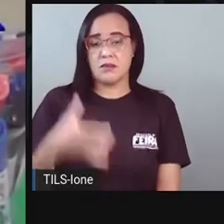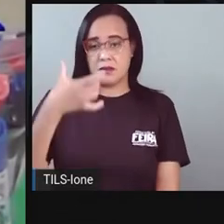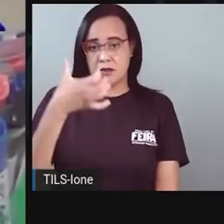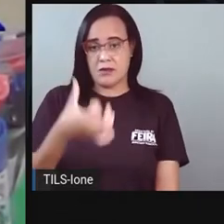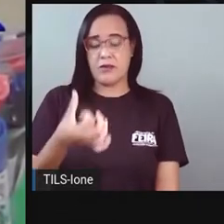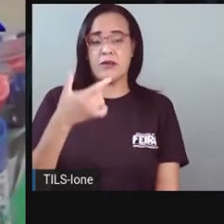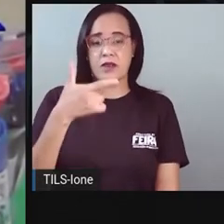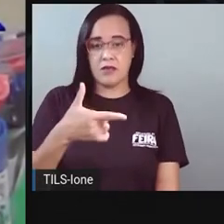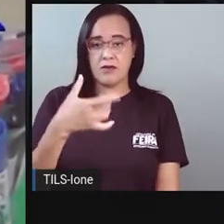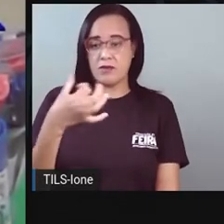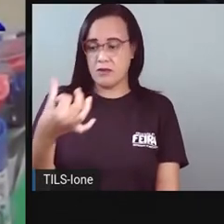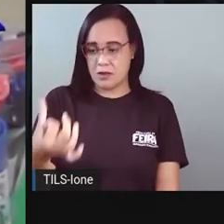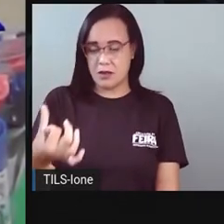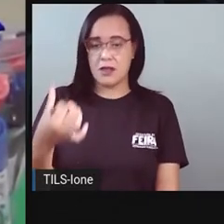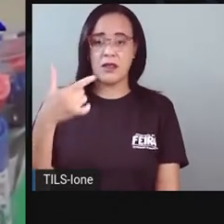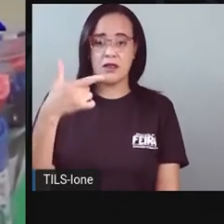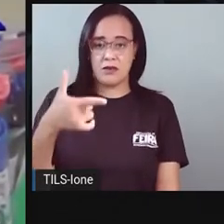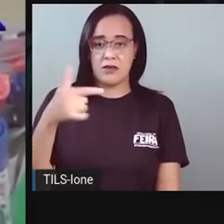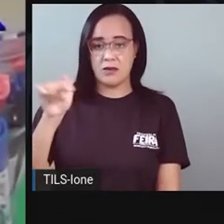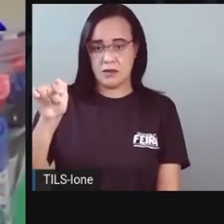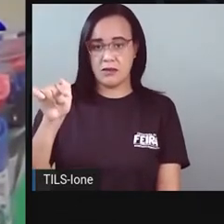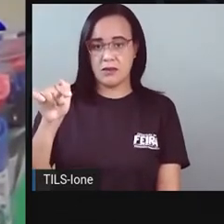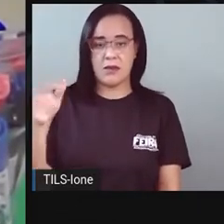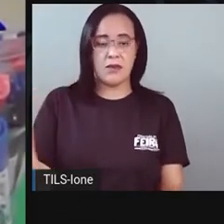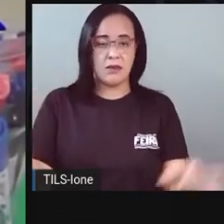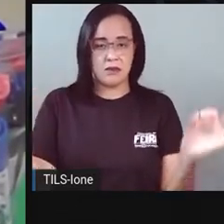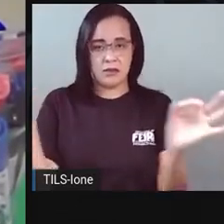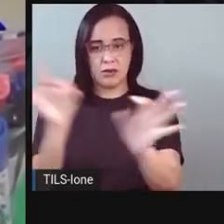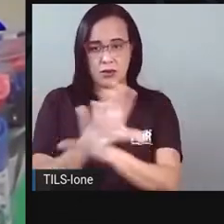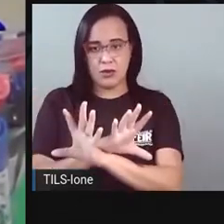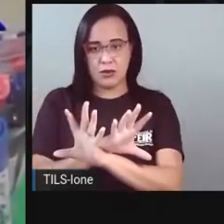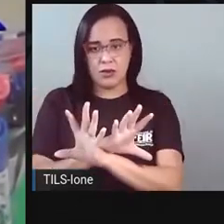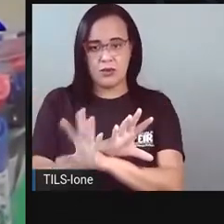e sete. Pronto. Tenho aqui, ó.